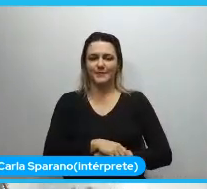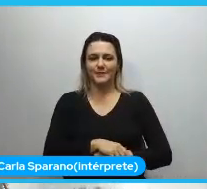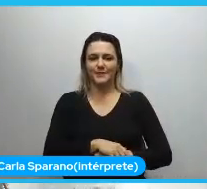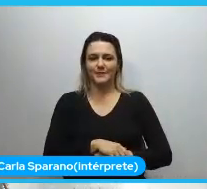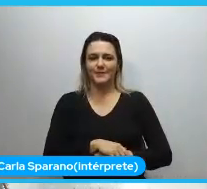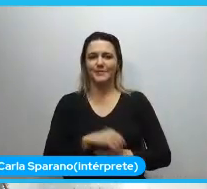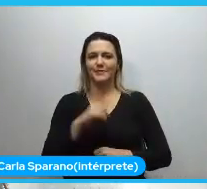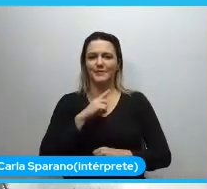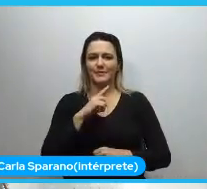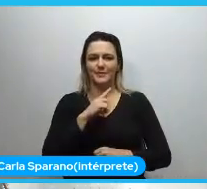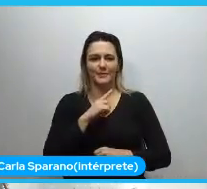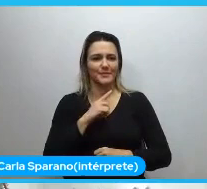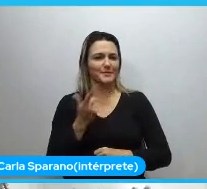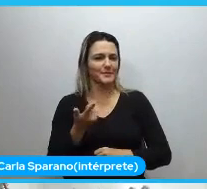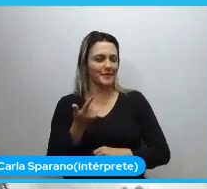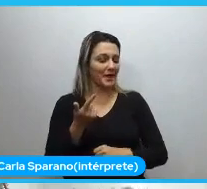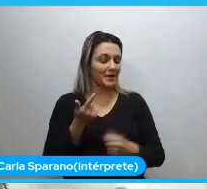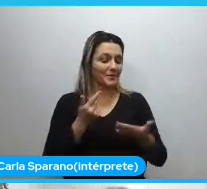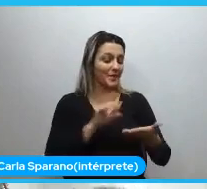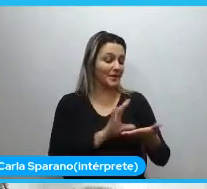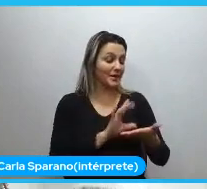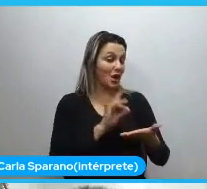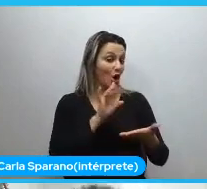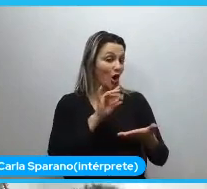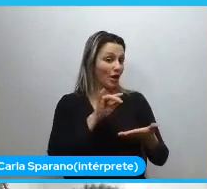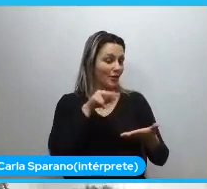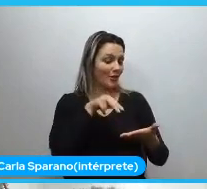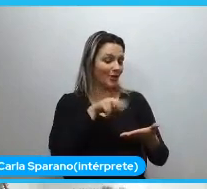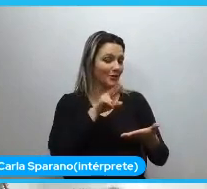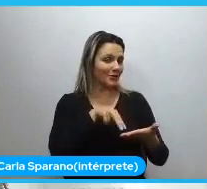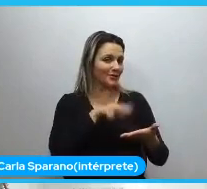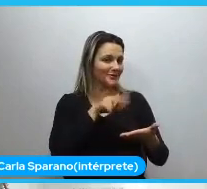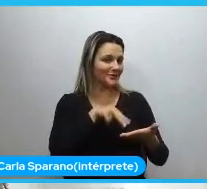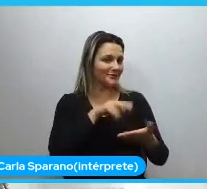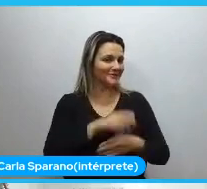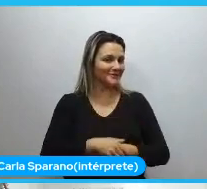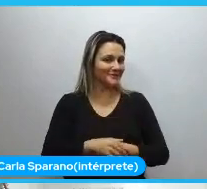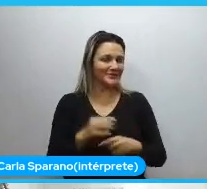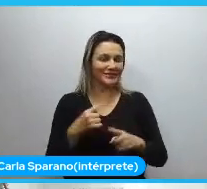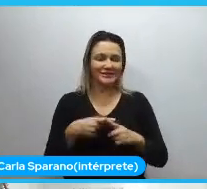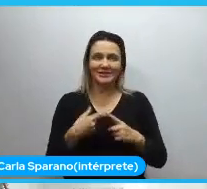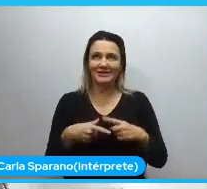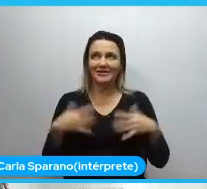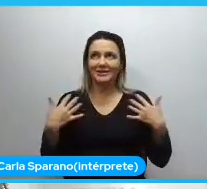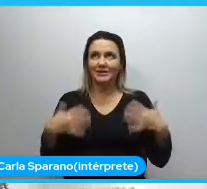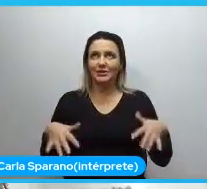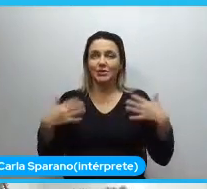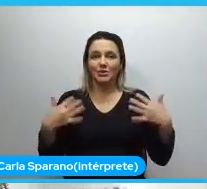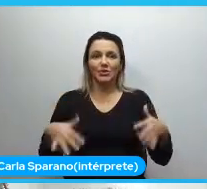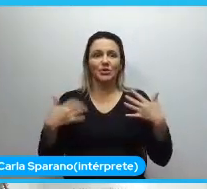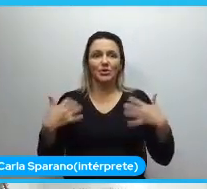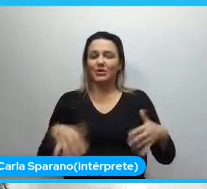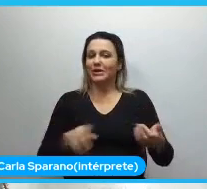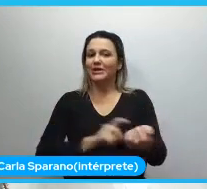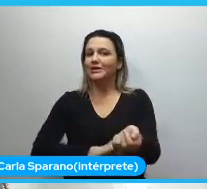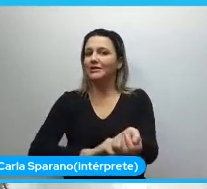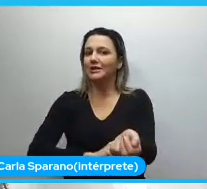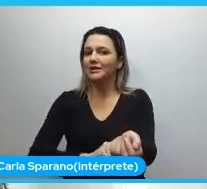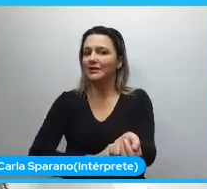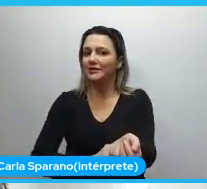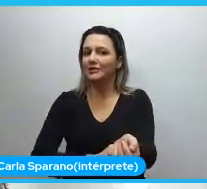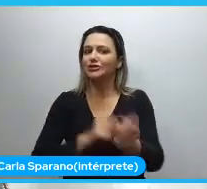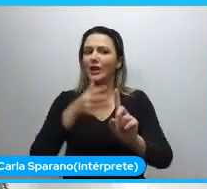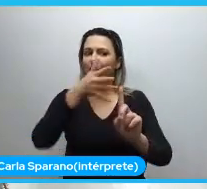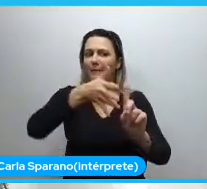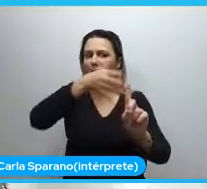colinha aqui, aí de vez em quando eu vou olhar aqui para o lado, porque, minha gente, estou super mega ultra nervosa. Quem já foi quem não tinha